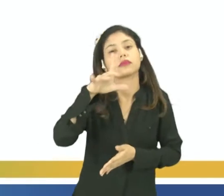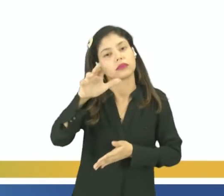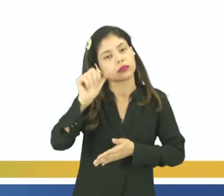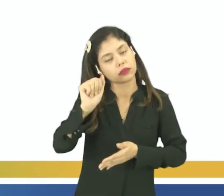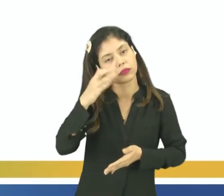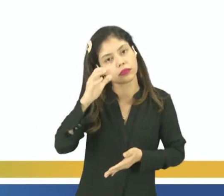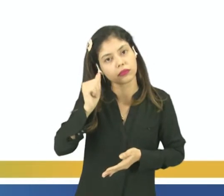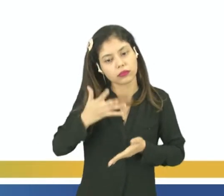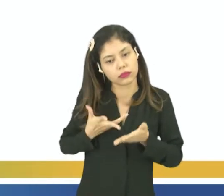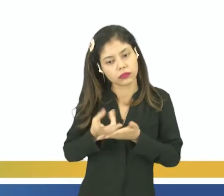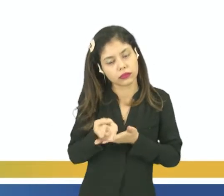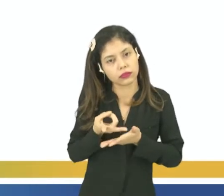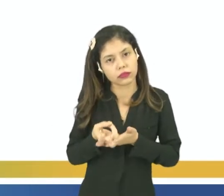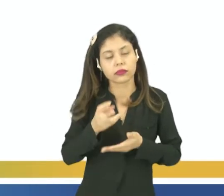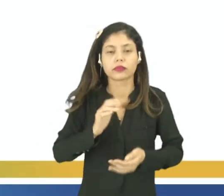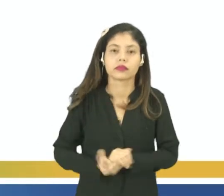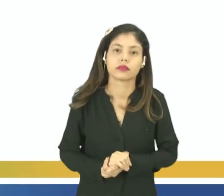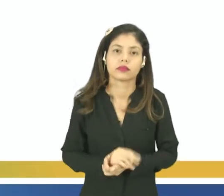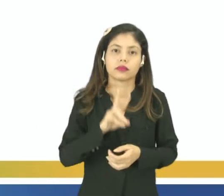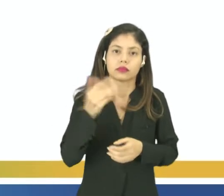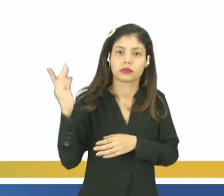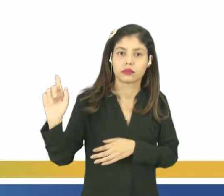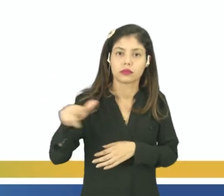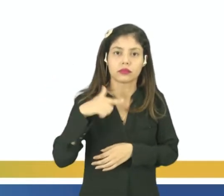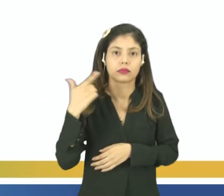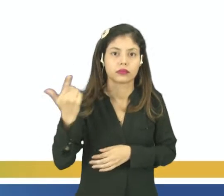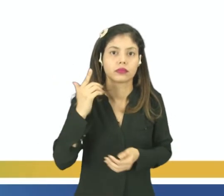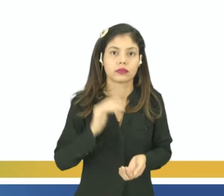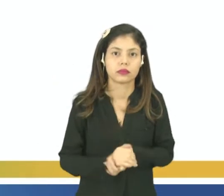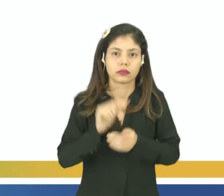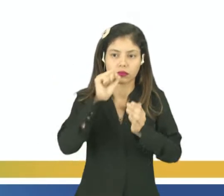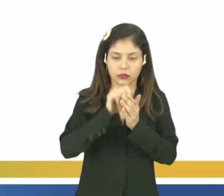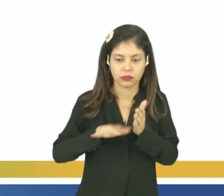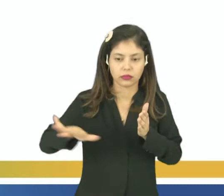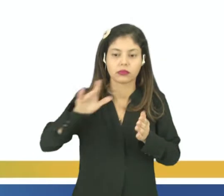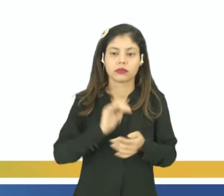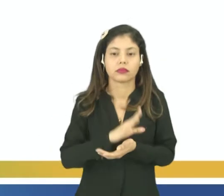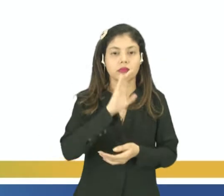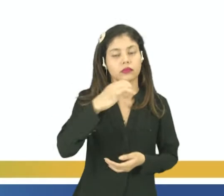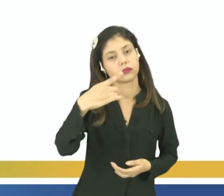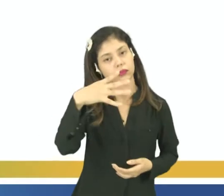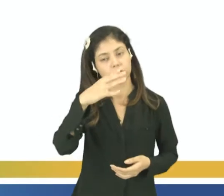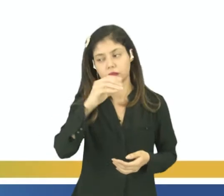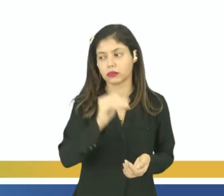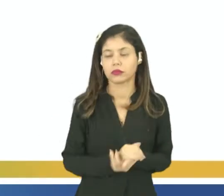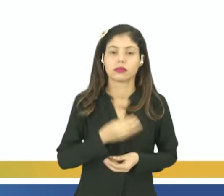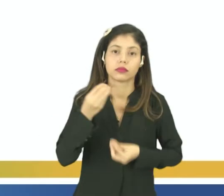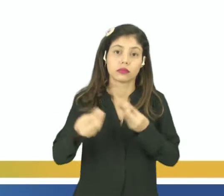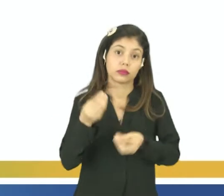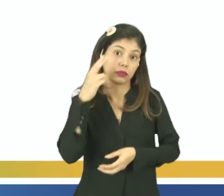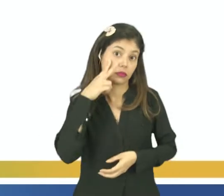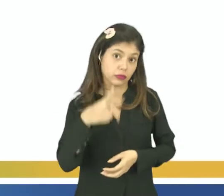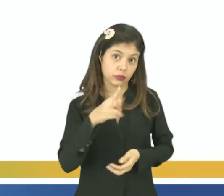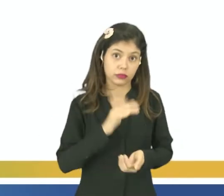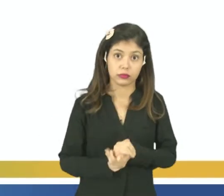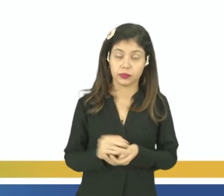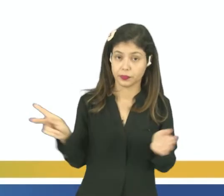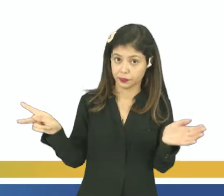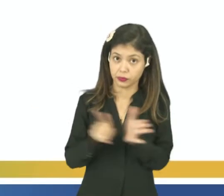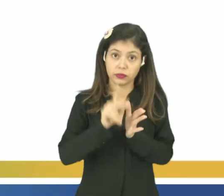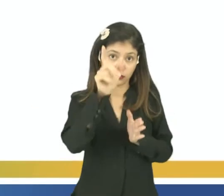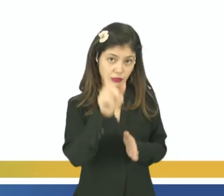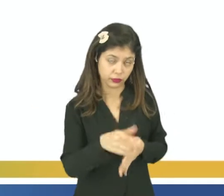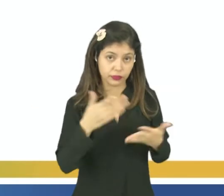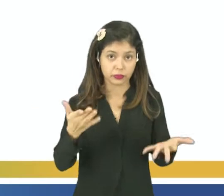absorvida e vai aquecer o planeta, e outra parte vai acabar sendo refletida para o espaço. Então é como se a gente só ficasse com o necessário.